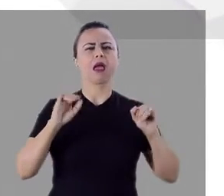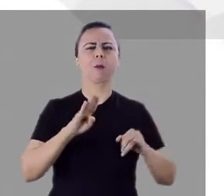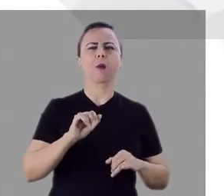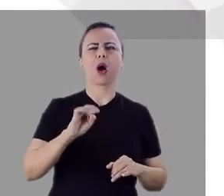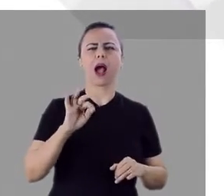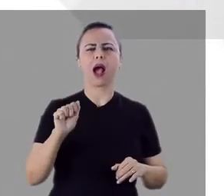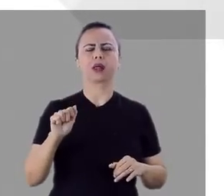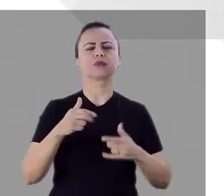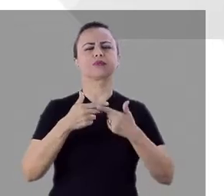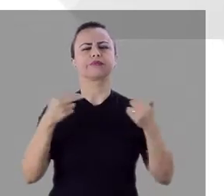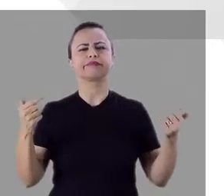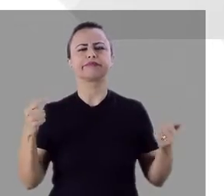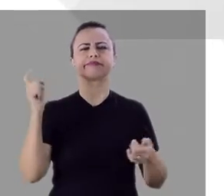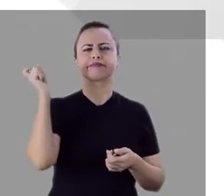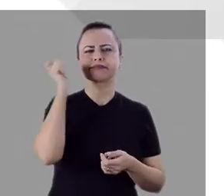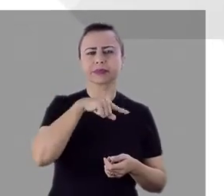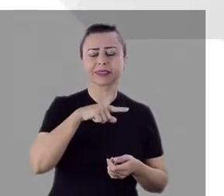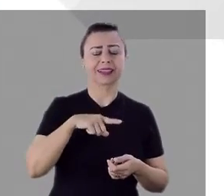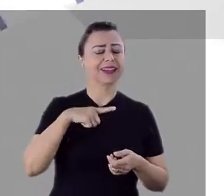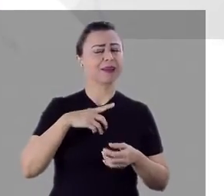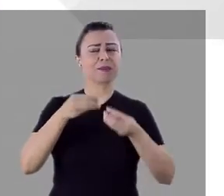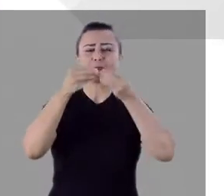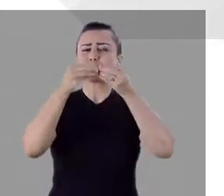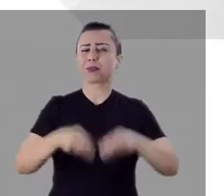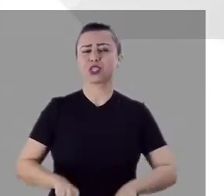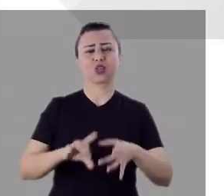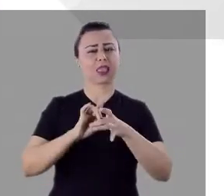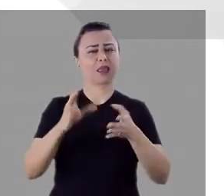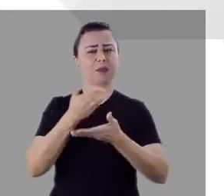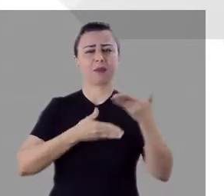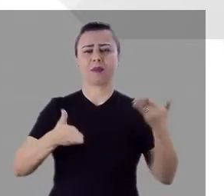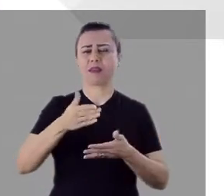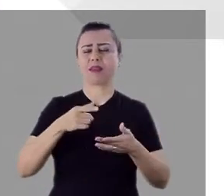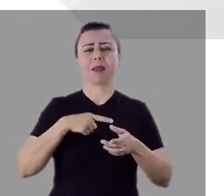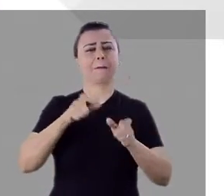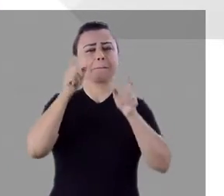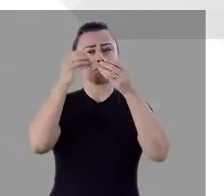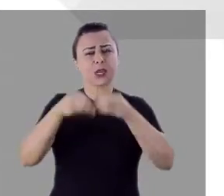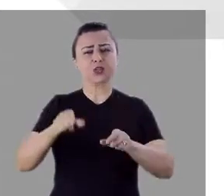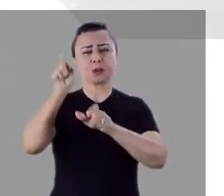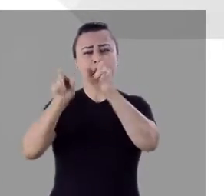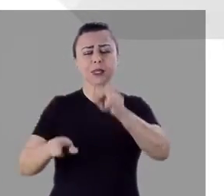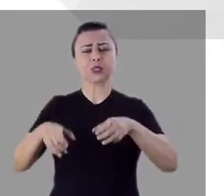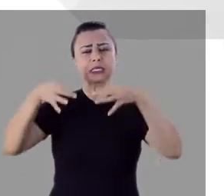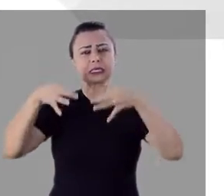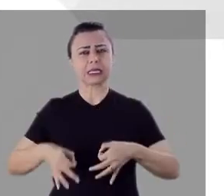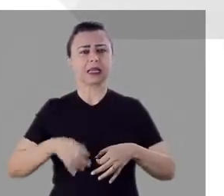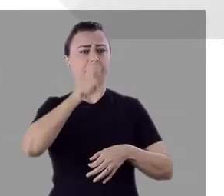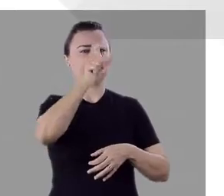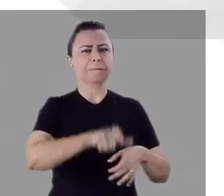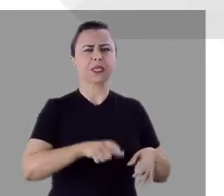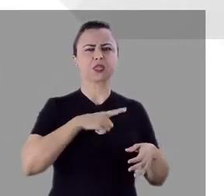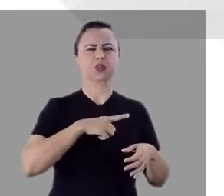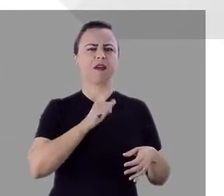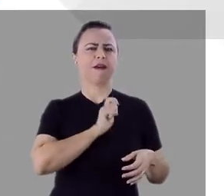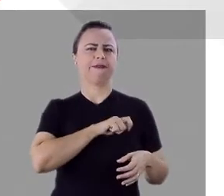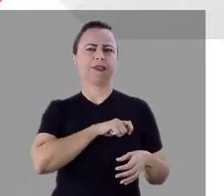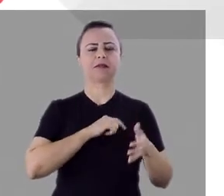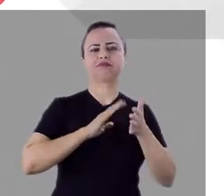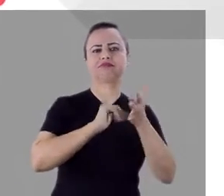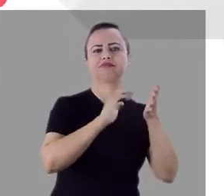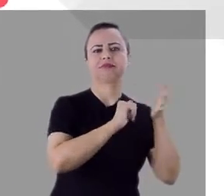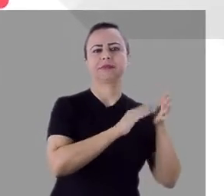e notícias falsas é letal pra democracia. Acaba com a reputação de pessoas idôneas, esconde a verdade sobre candidatos mal